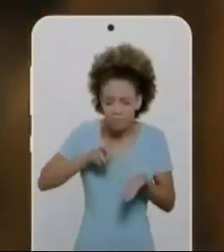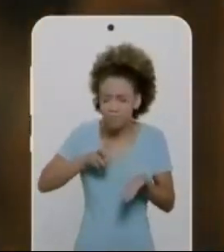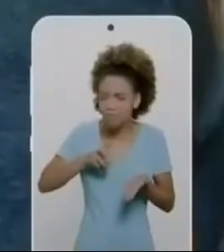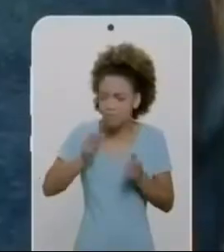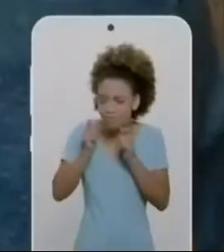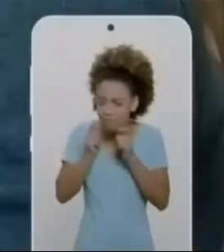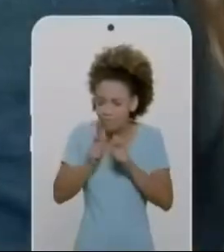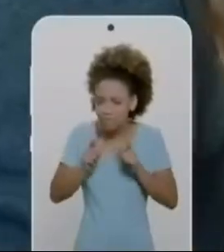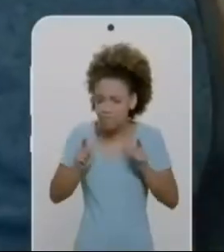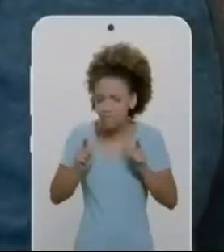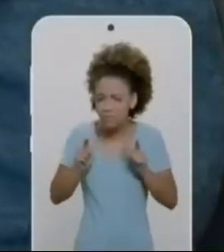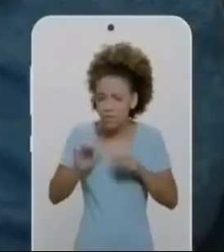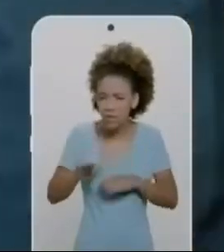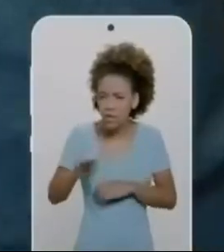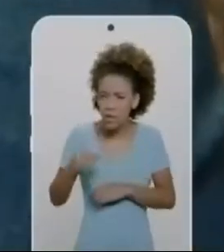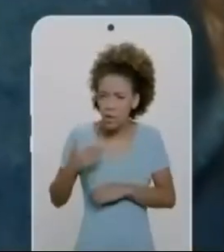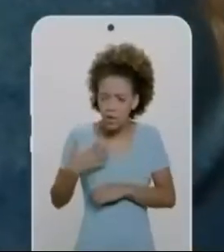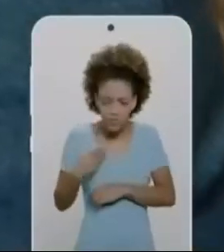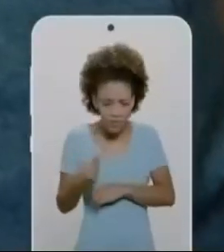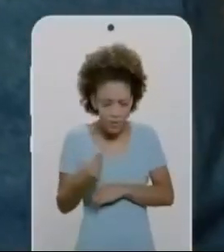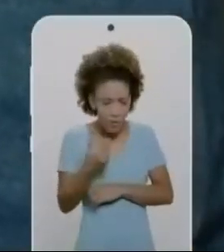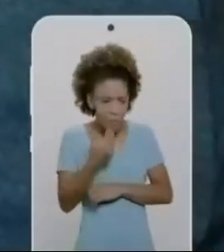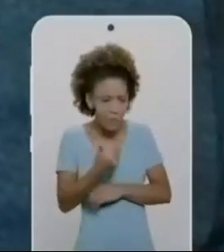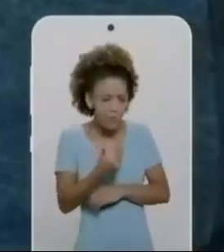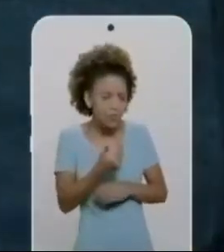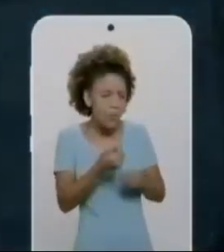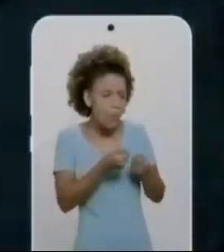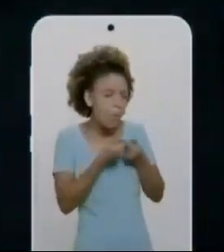o filho me pedia um pão e eu tudo era.